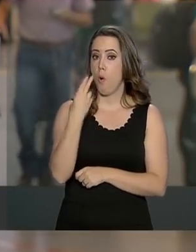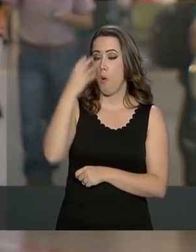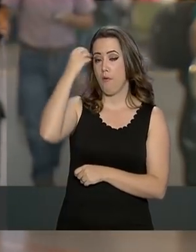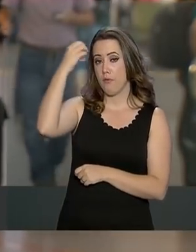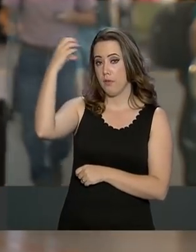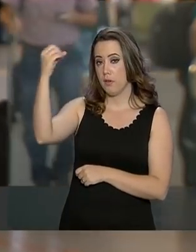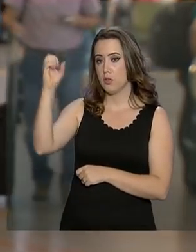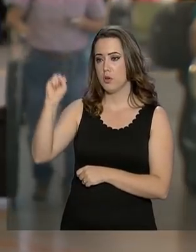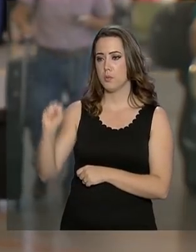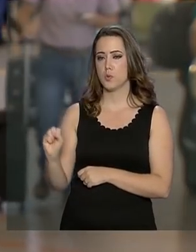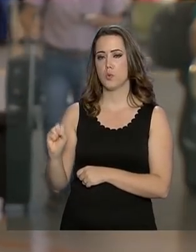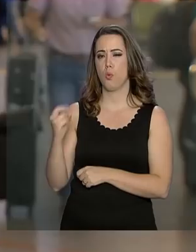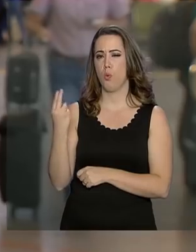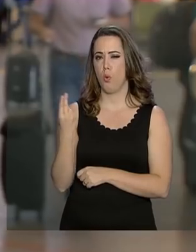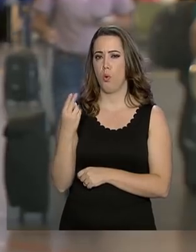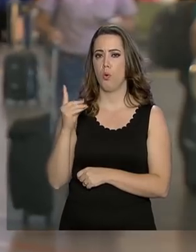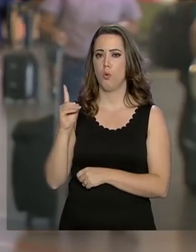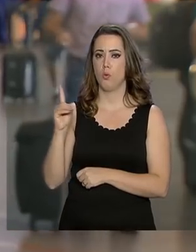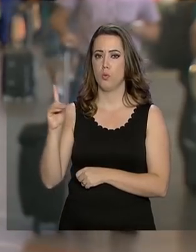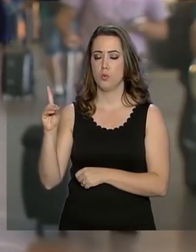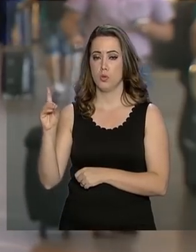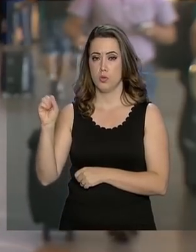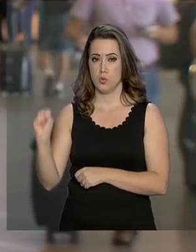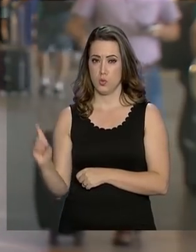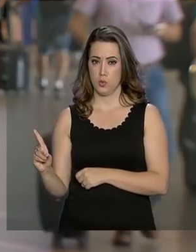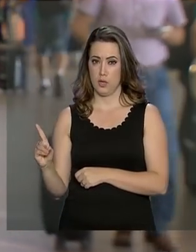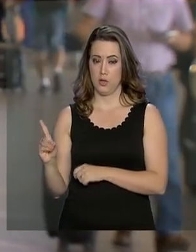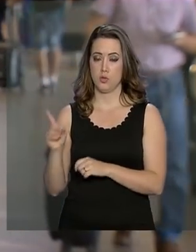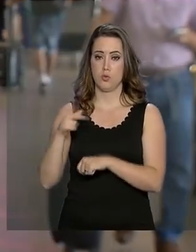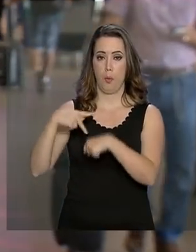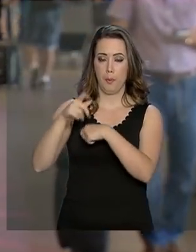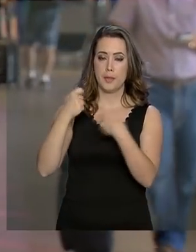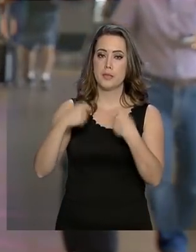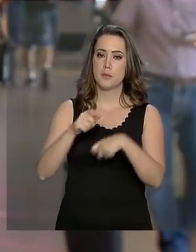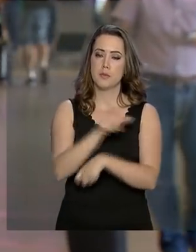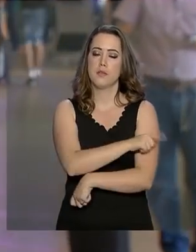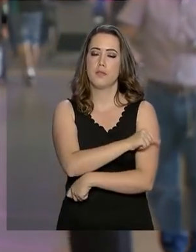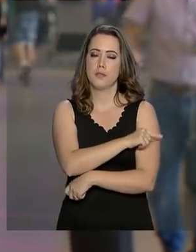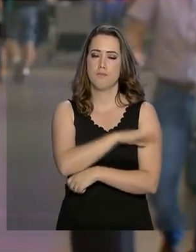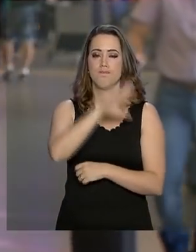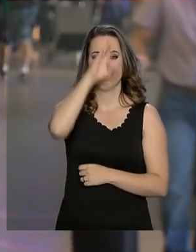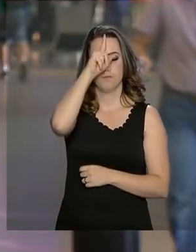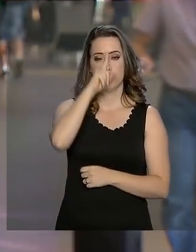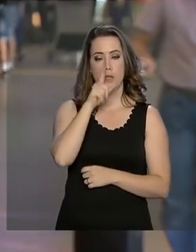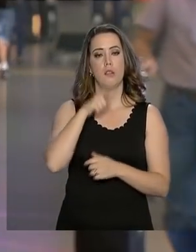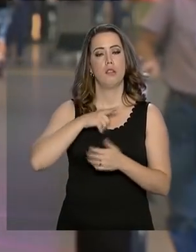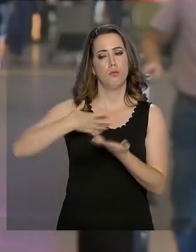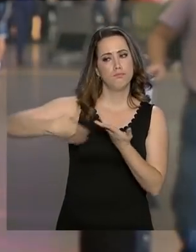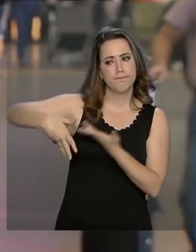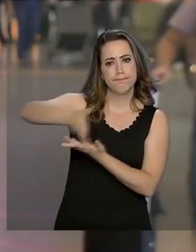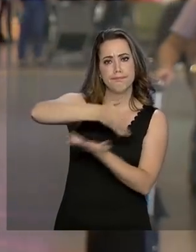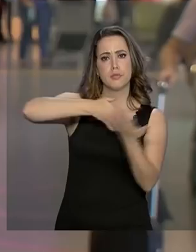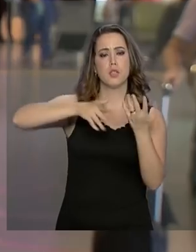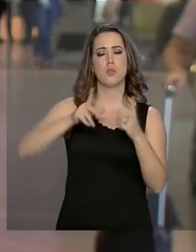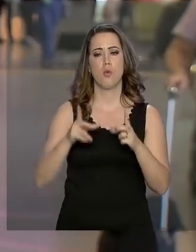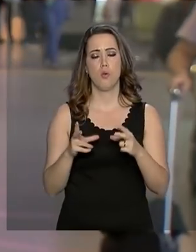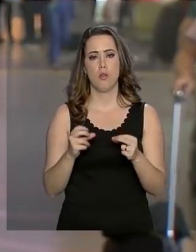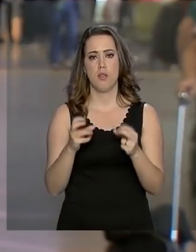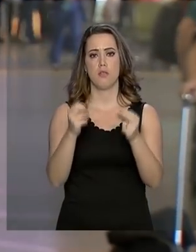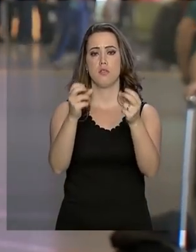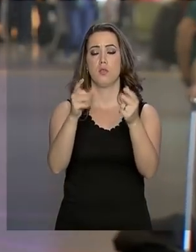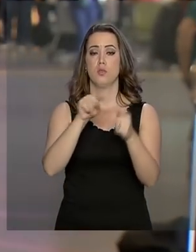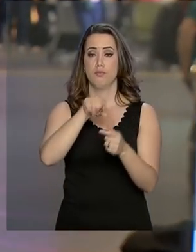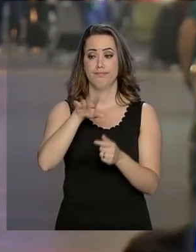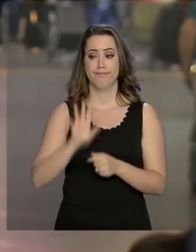deve vacinar contra a febre amarela. Isso porque ainda há registro de circulação do vírus nos estados dessas